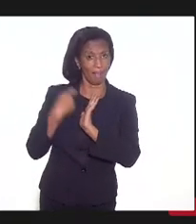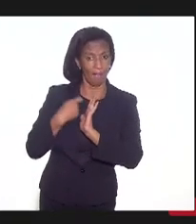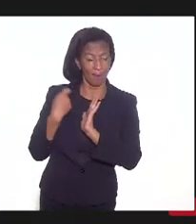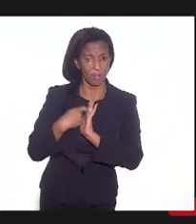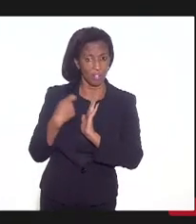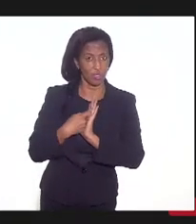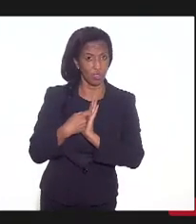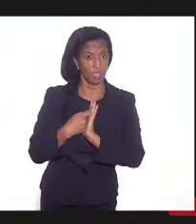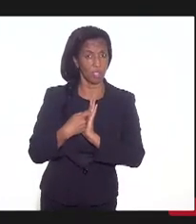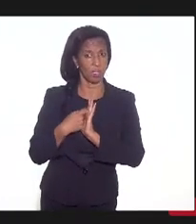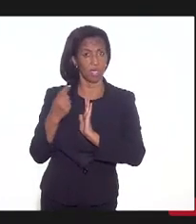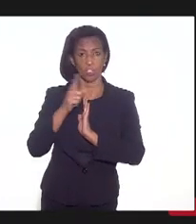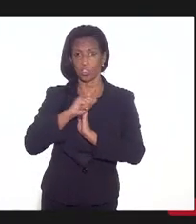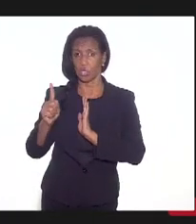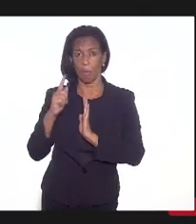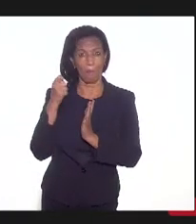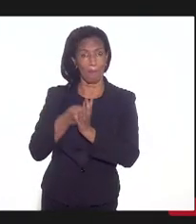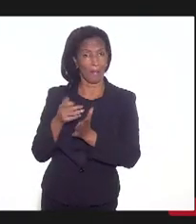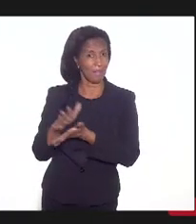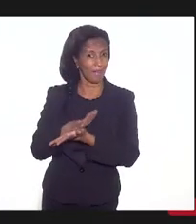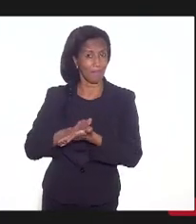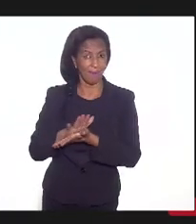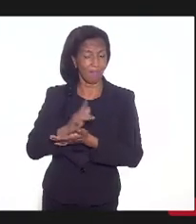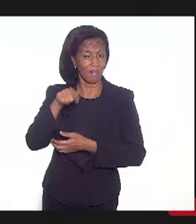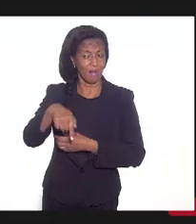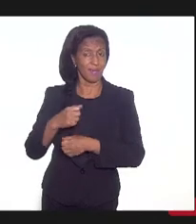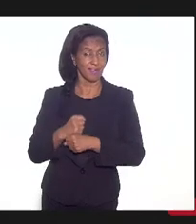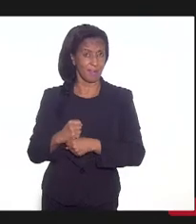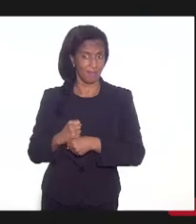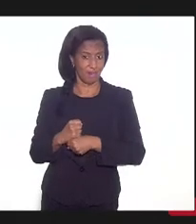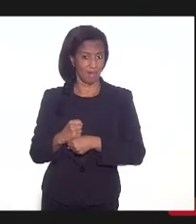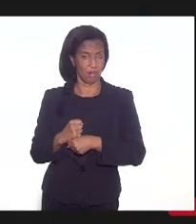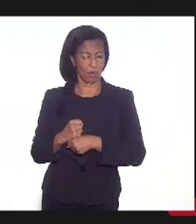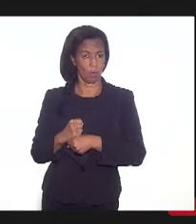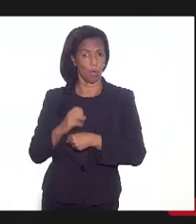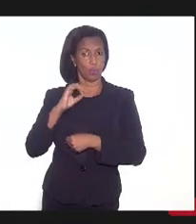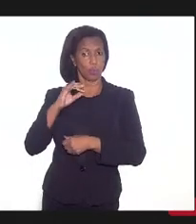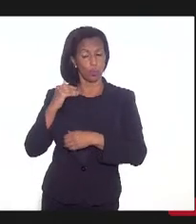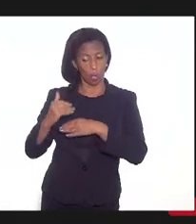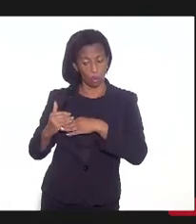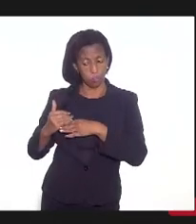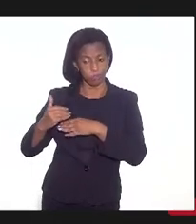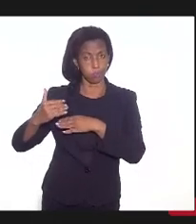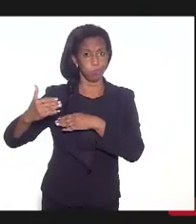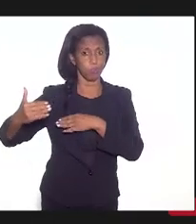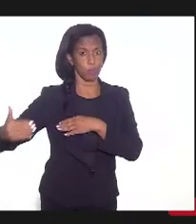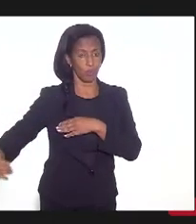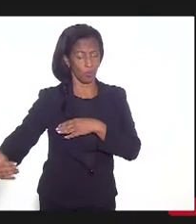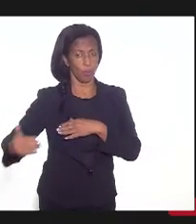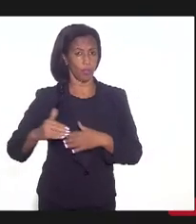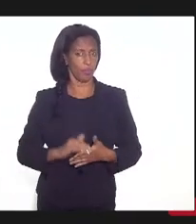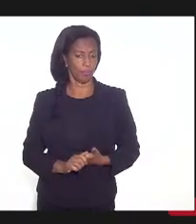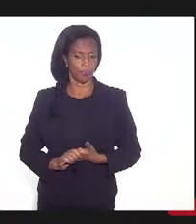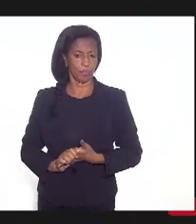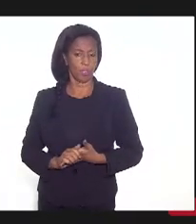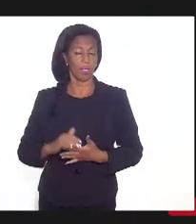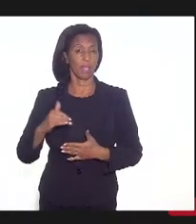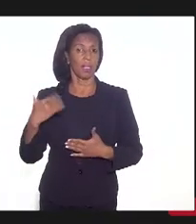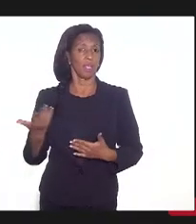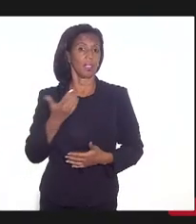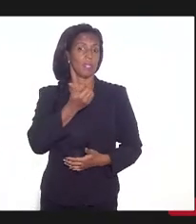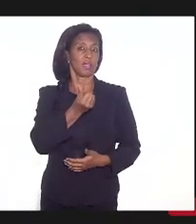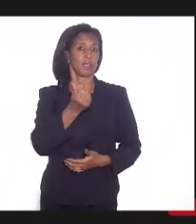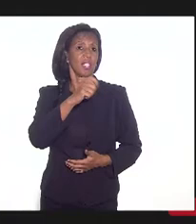gente não pague mais dívida nenhuma nesse ano, alonga essa dívida como está ali no slide anterior, então, a gente tem seis meses